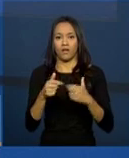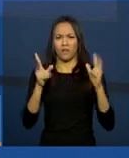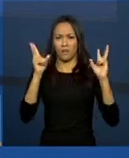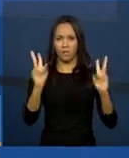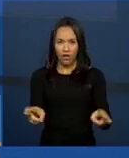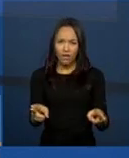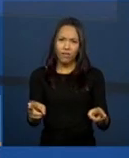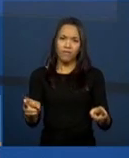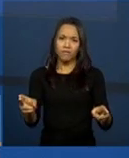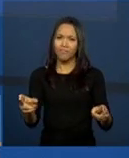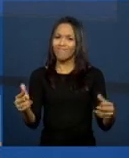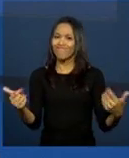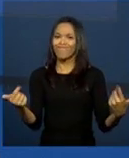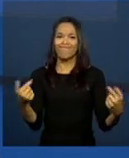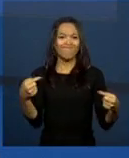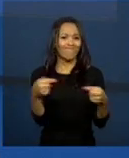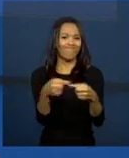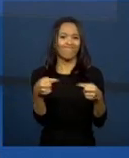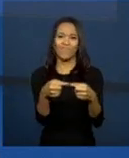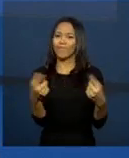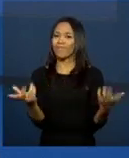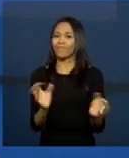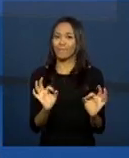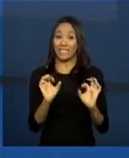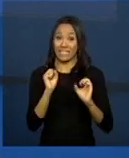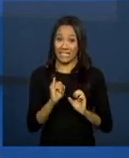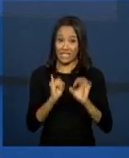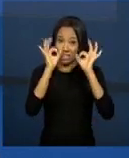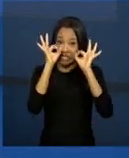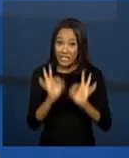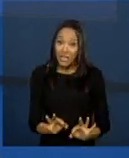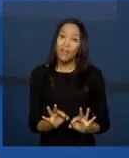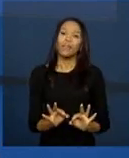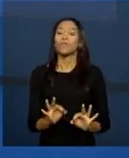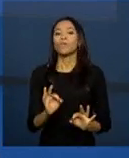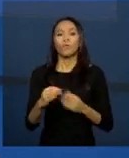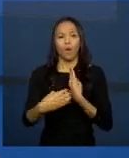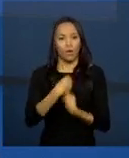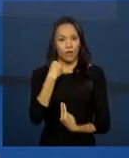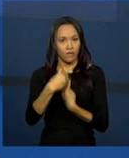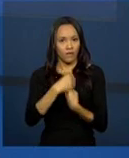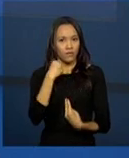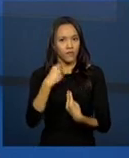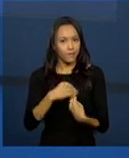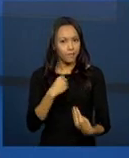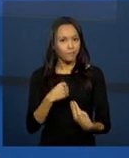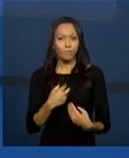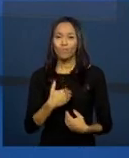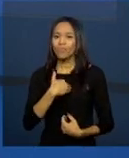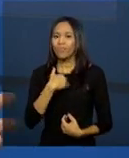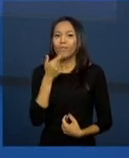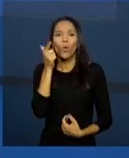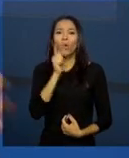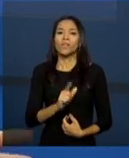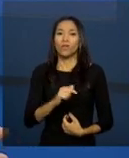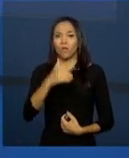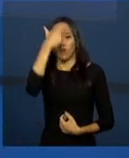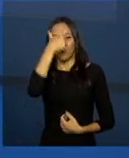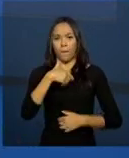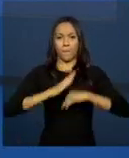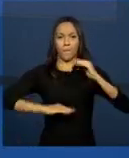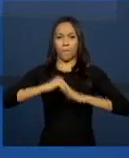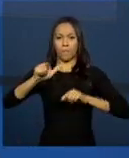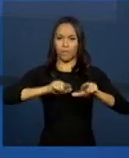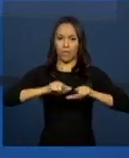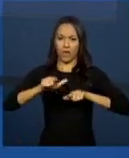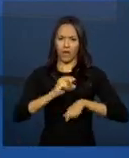se a gente for cumprir, de fato, o que é a orientação, você não conseguiria ter um profissional trabalhando em mais de